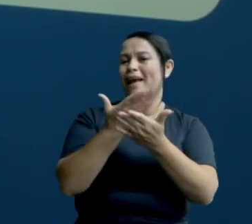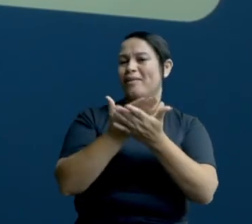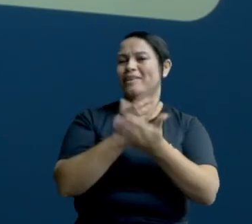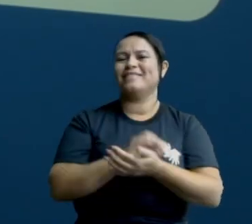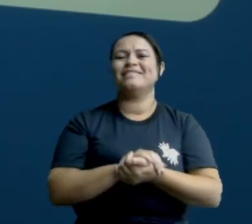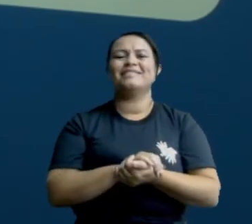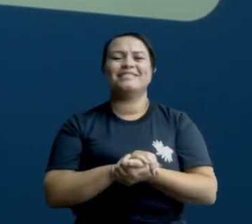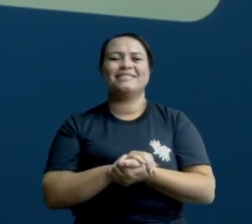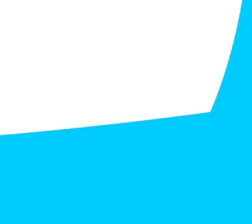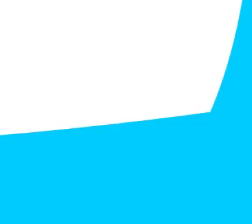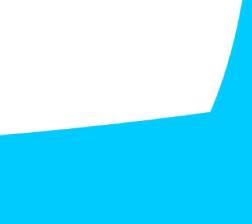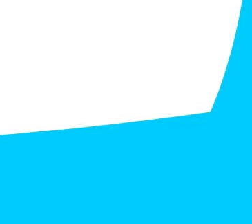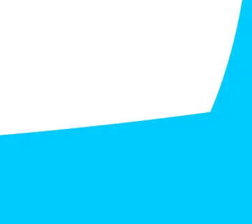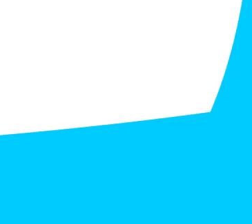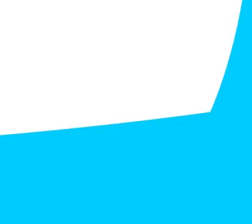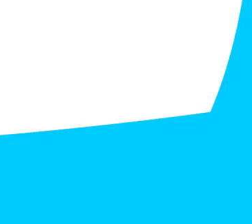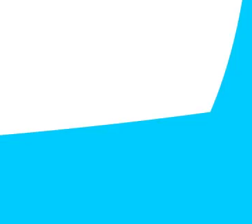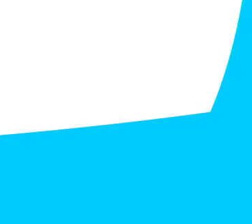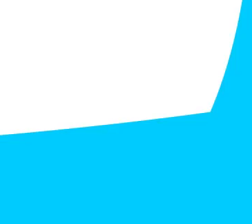aula!